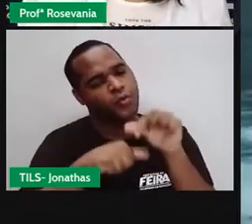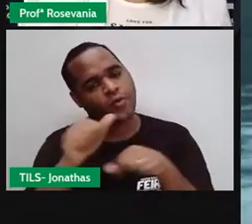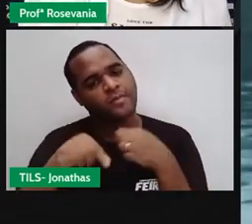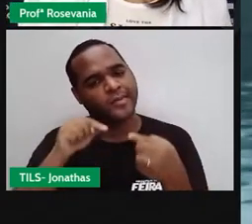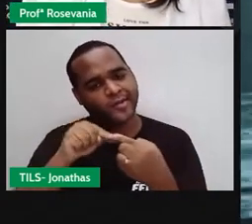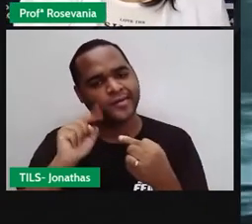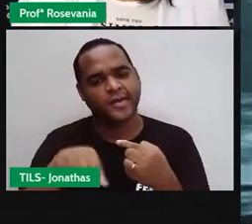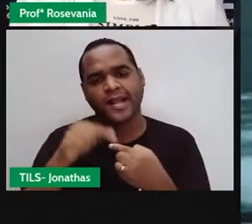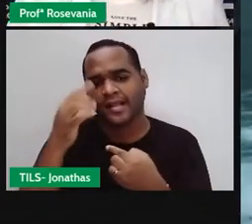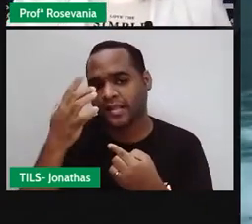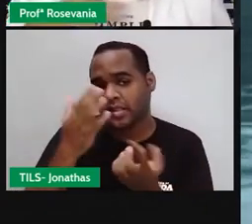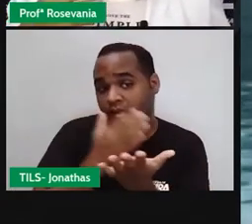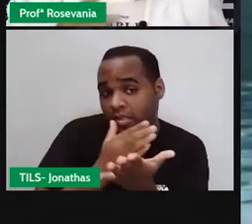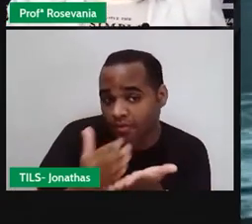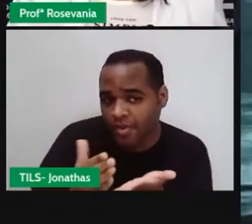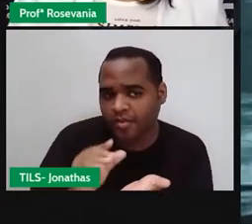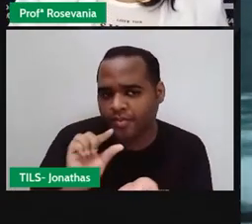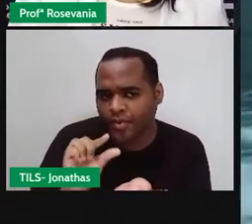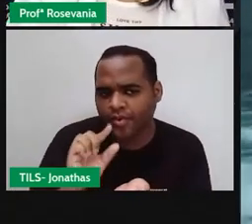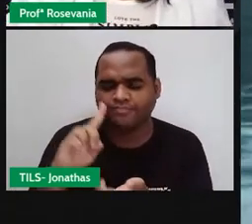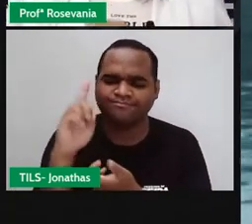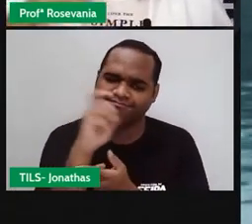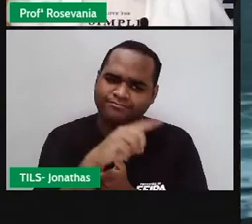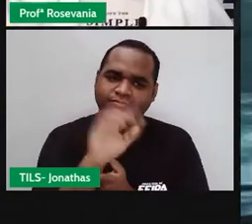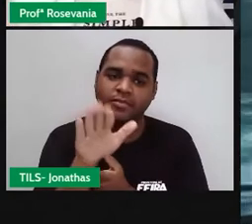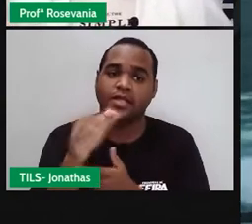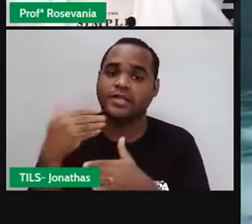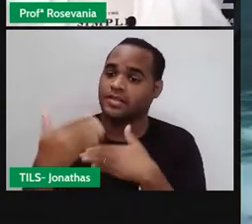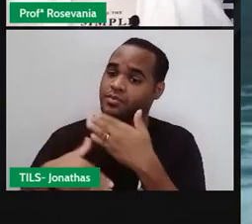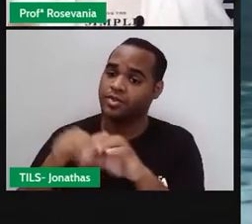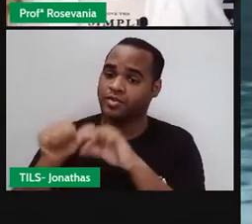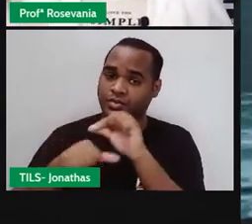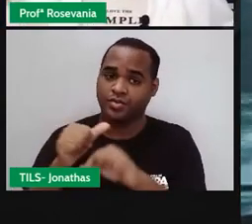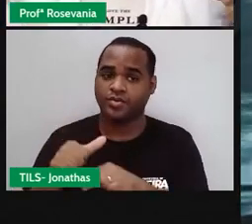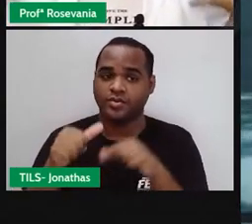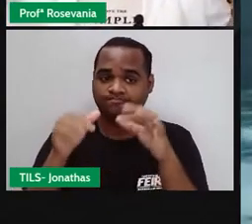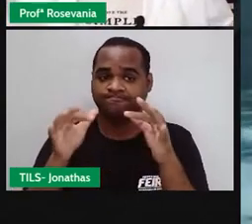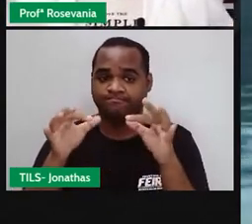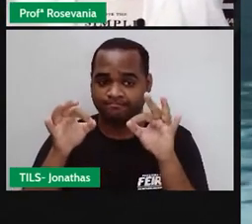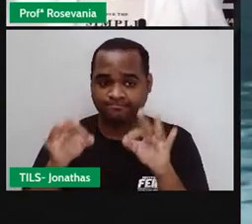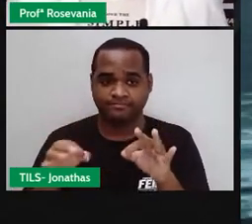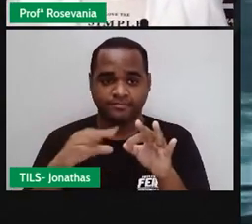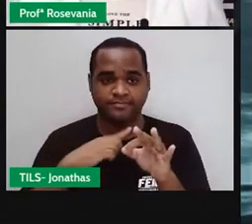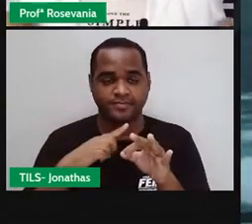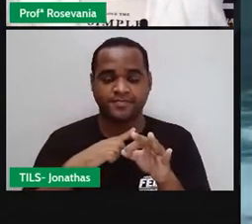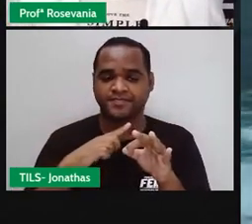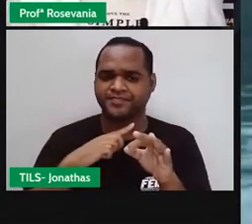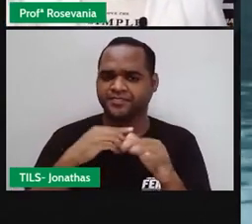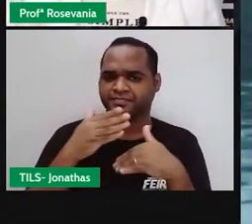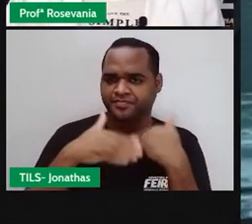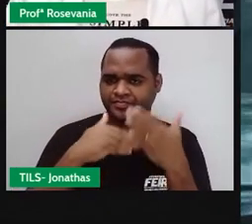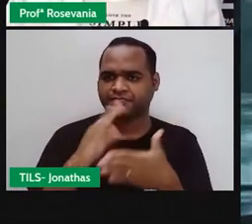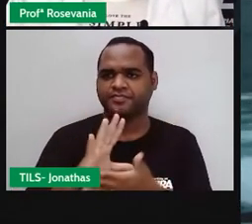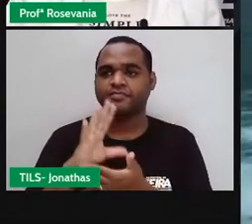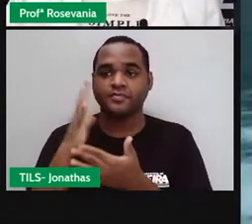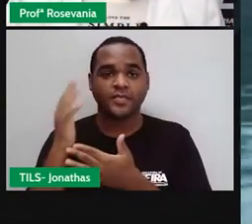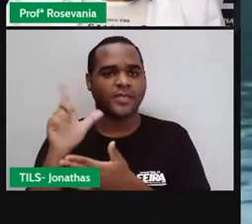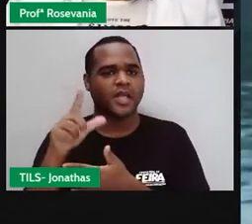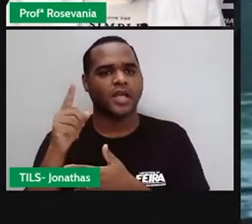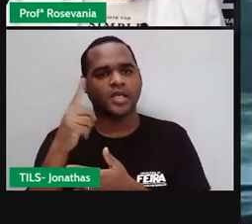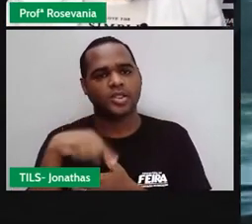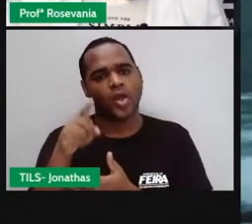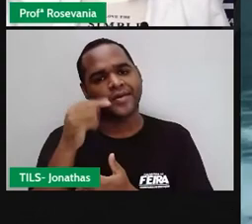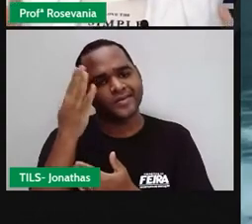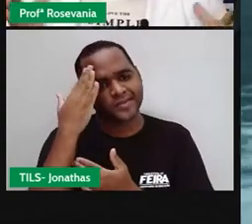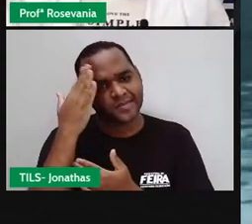no início eram poucas, não interferiam tanto, mas agora com o advento da industrialização, a gente sabe que a gente mexe em